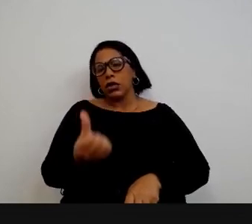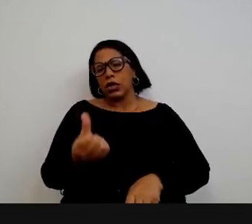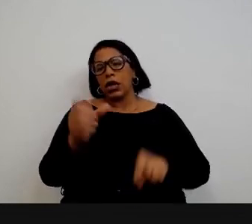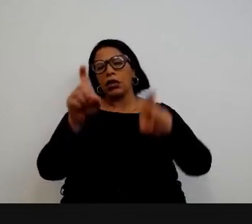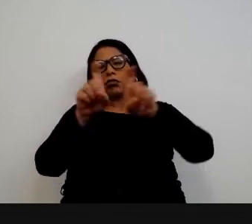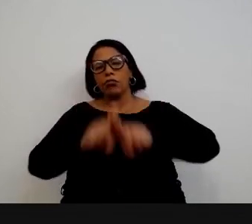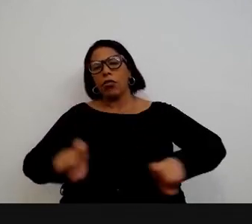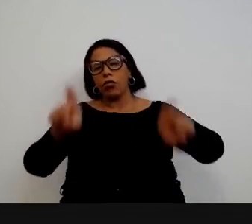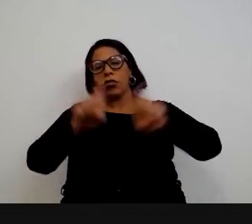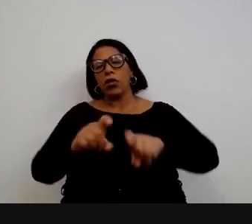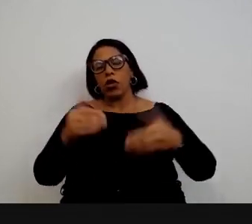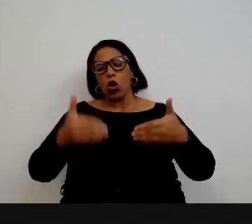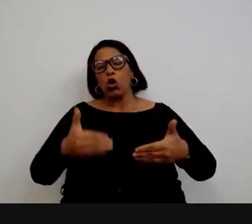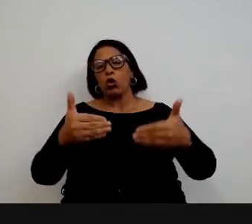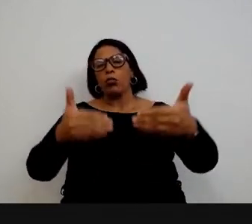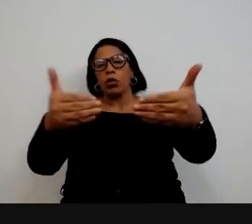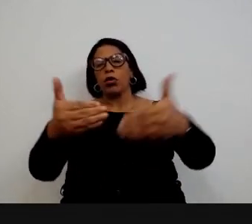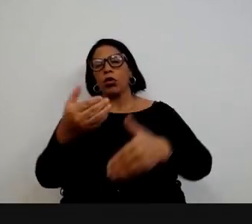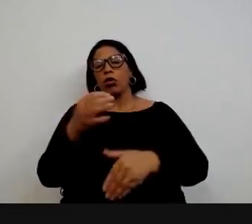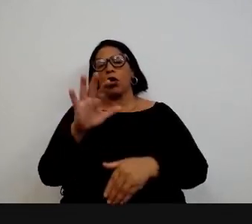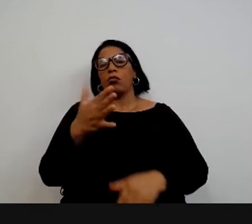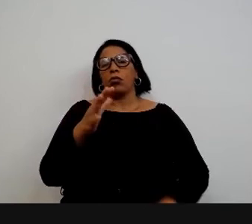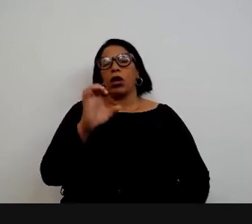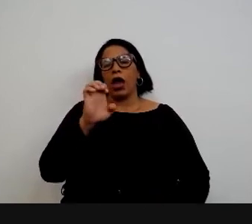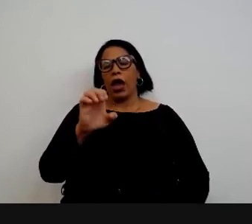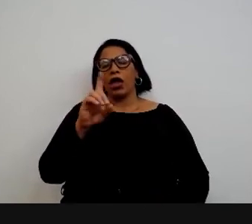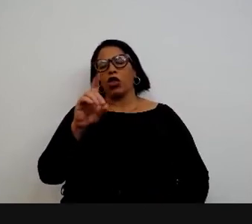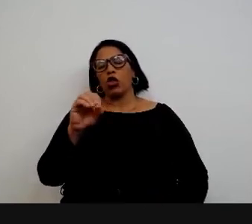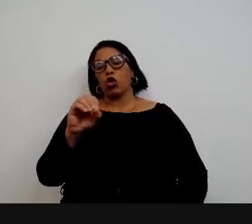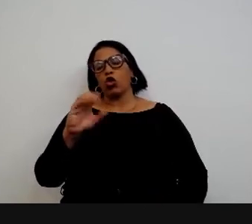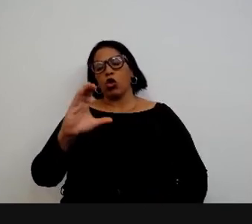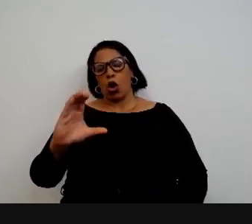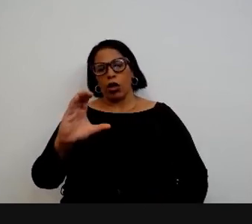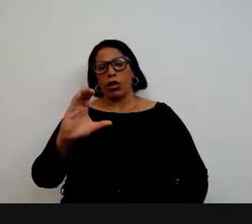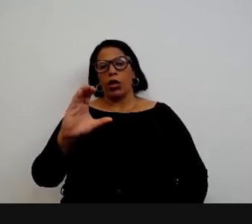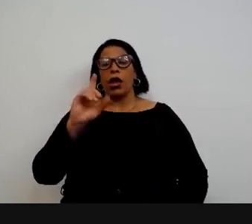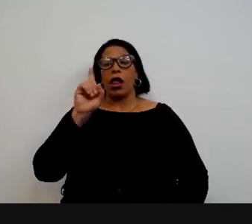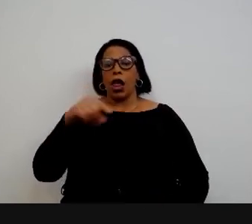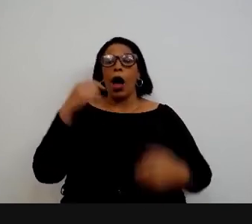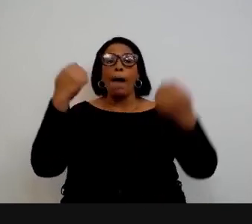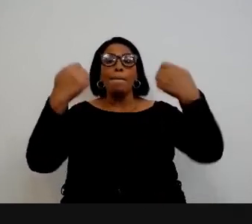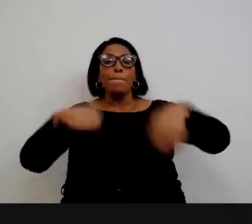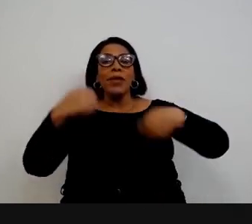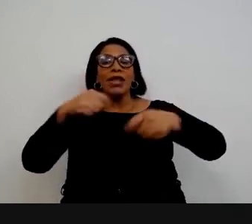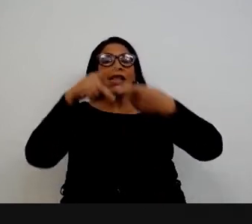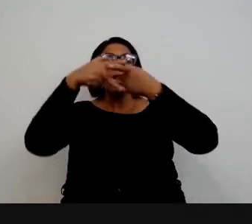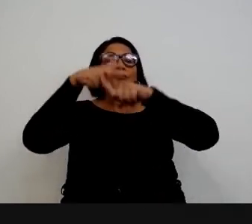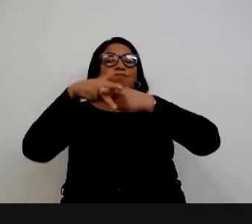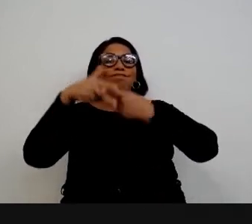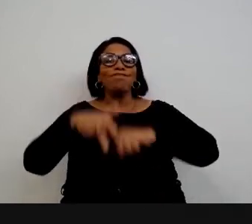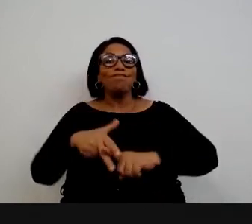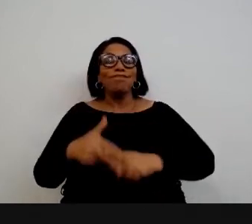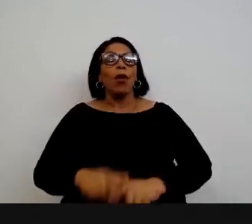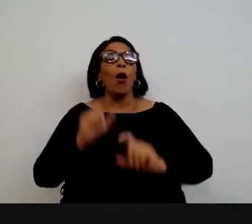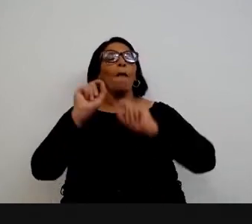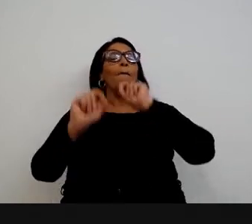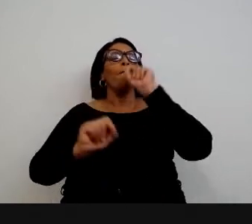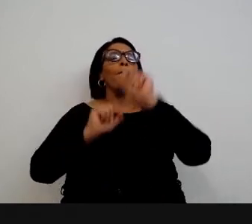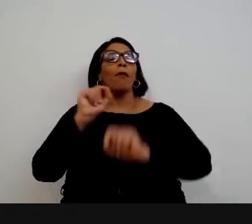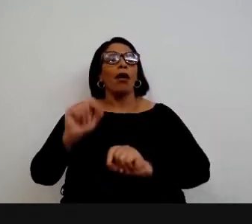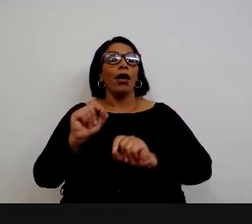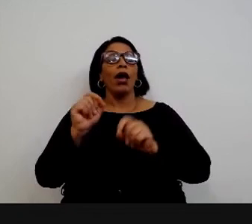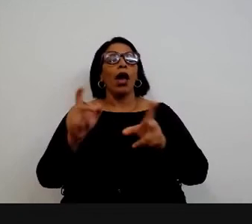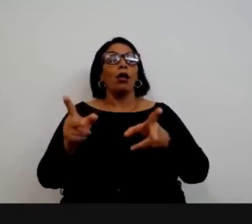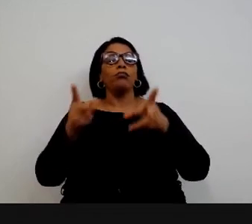processual a maior parte dos ministérios é o EDOC ele precisa ser reconfigurado para